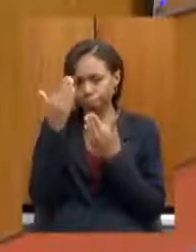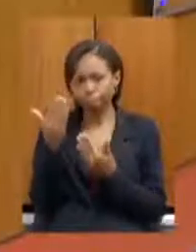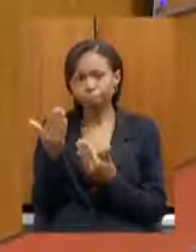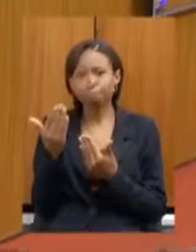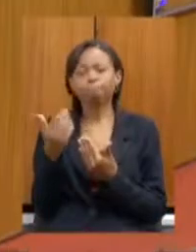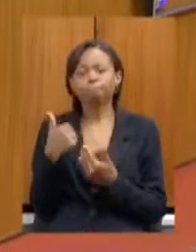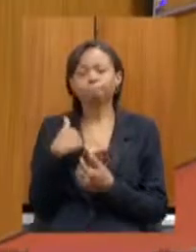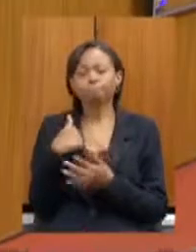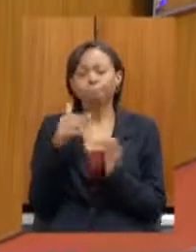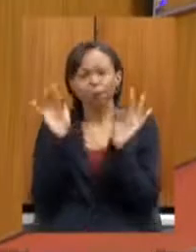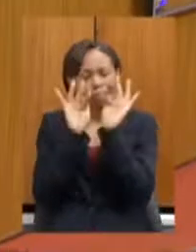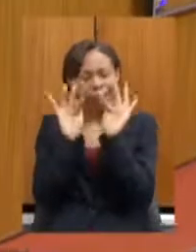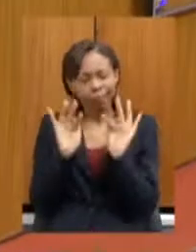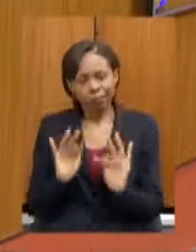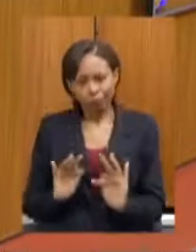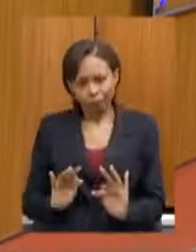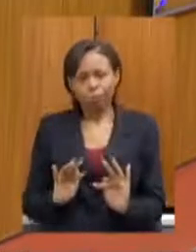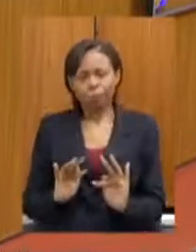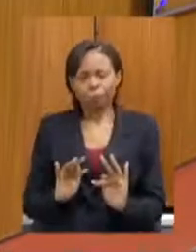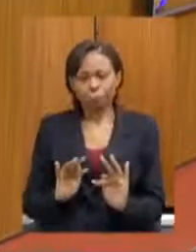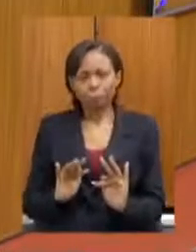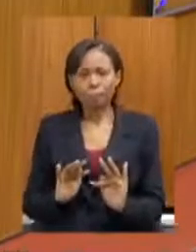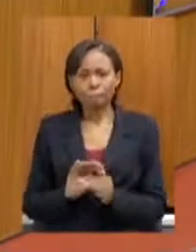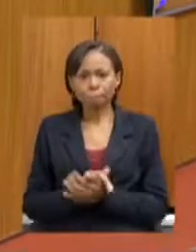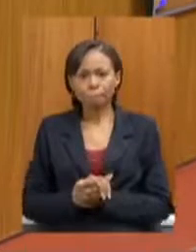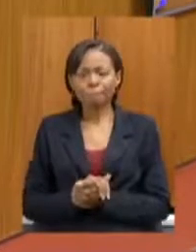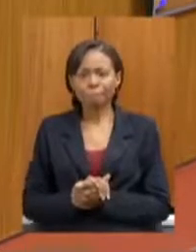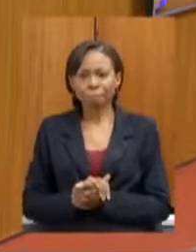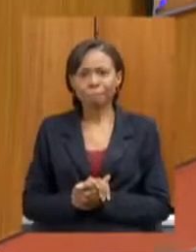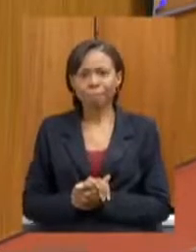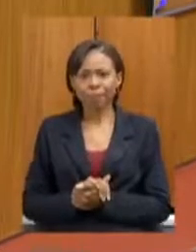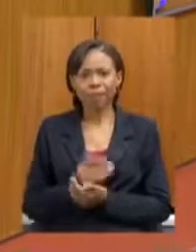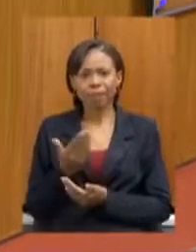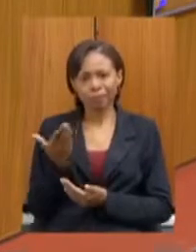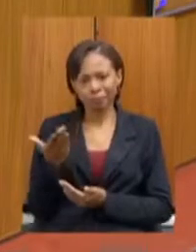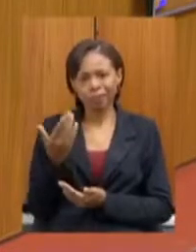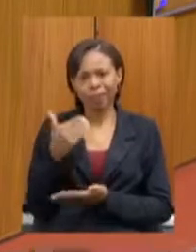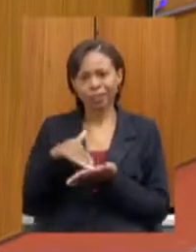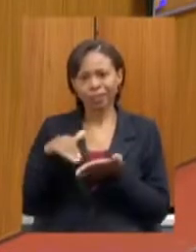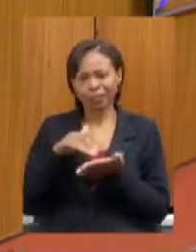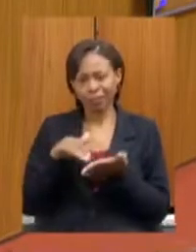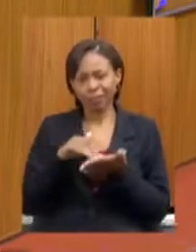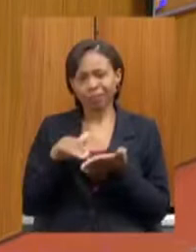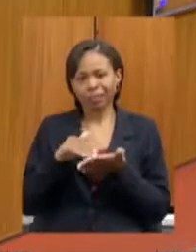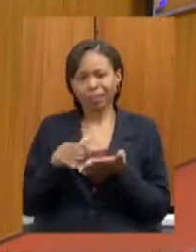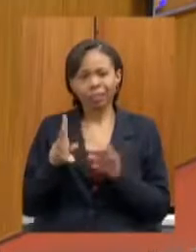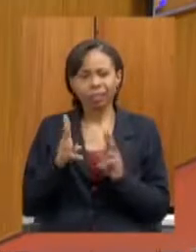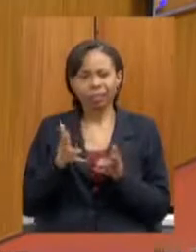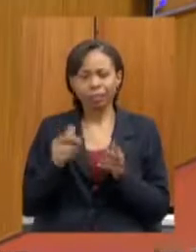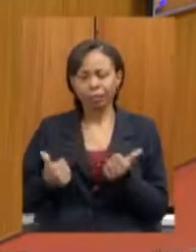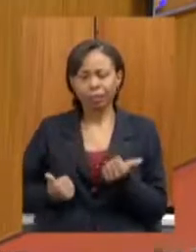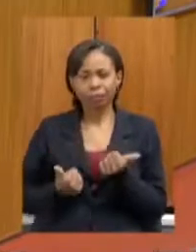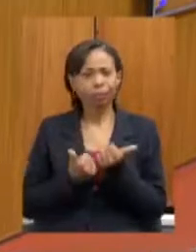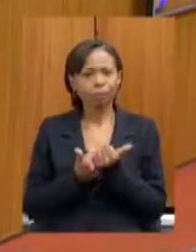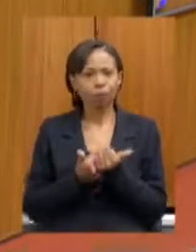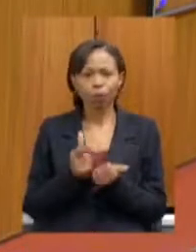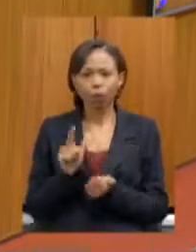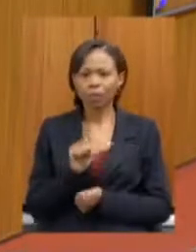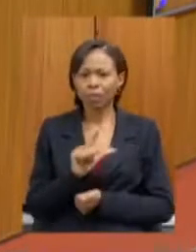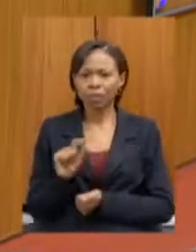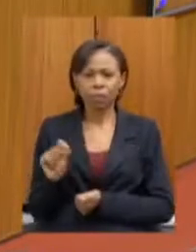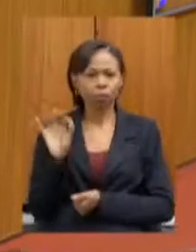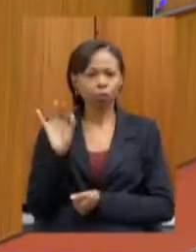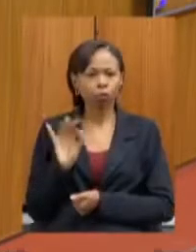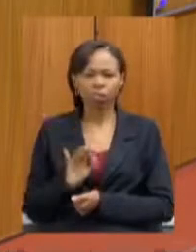muito feliz. Eu, líder, o secretário, tem dado um apoio total ao